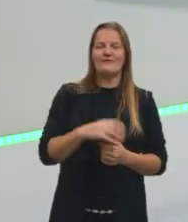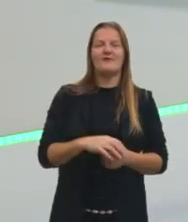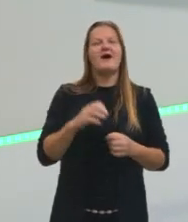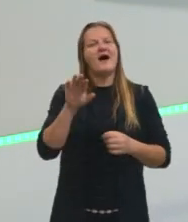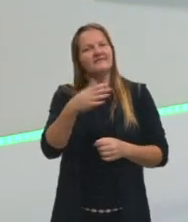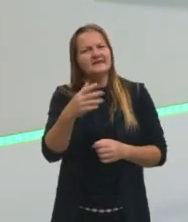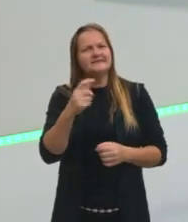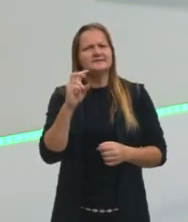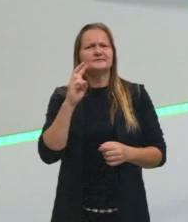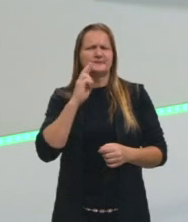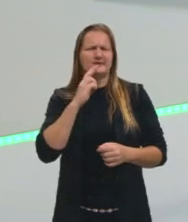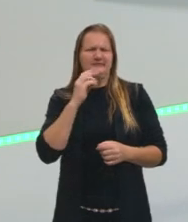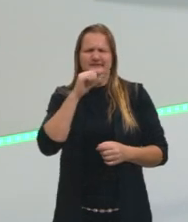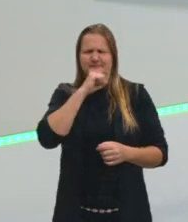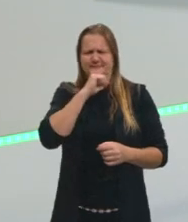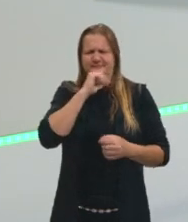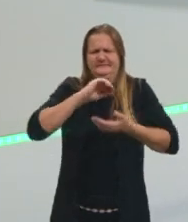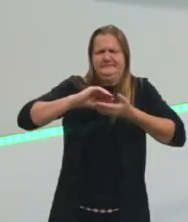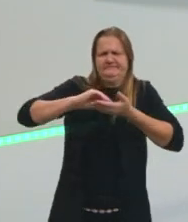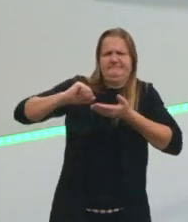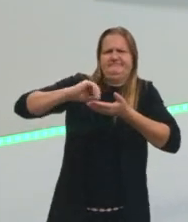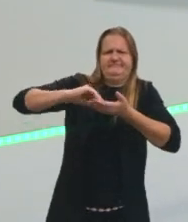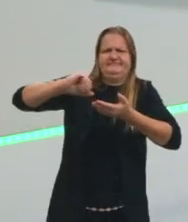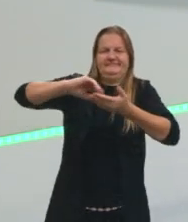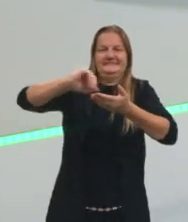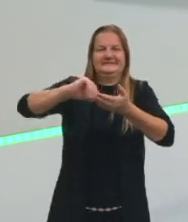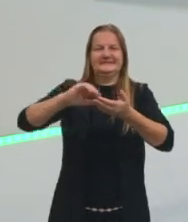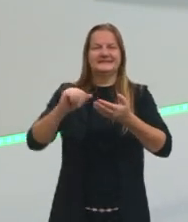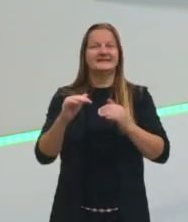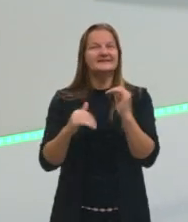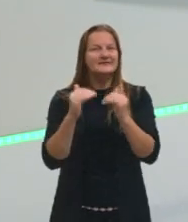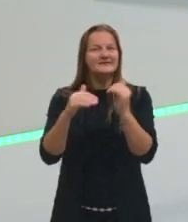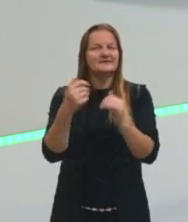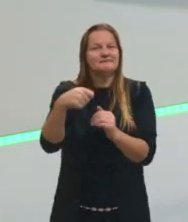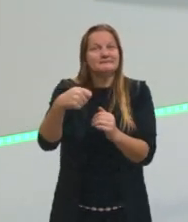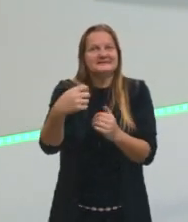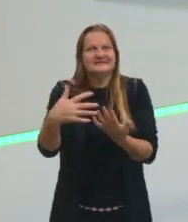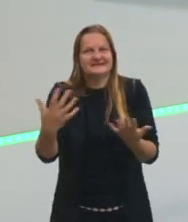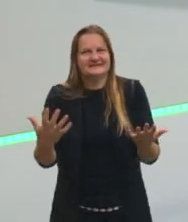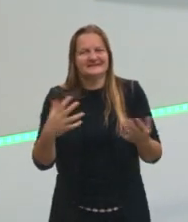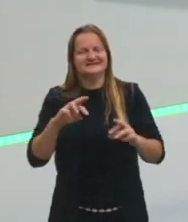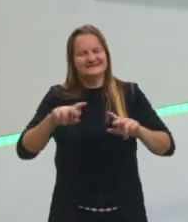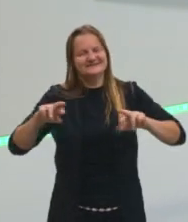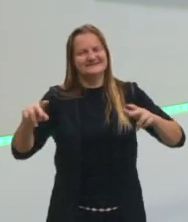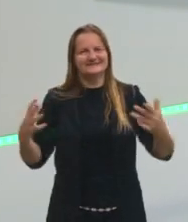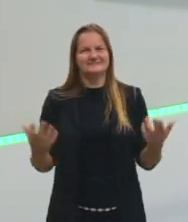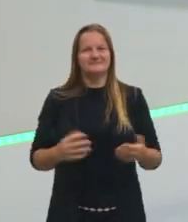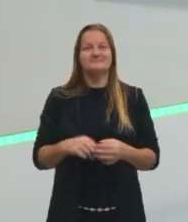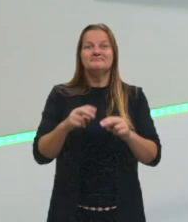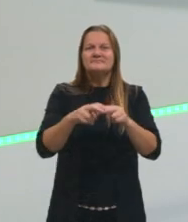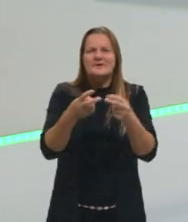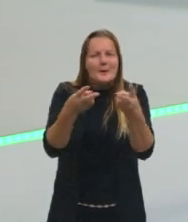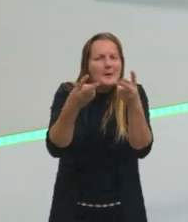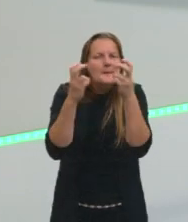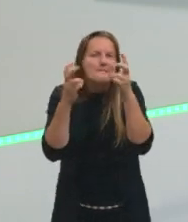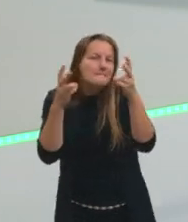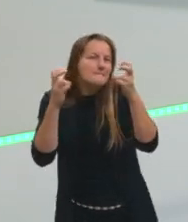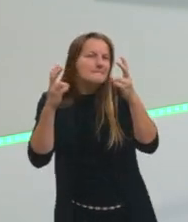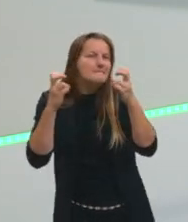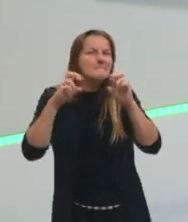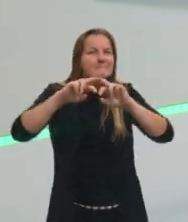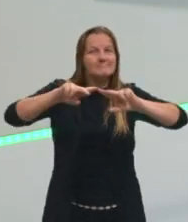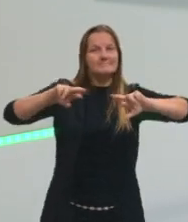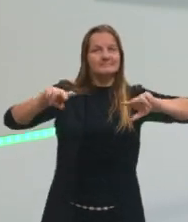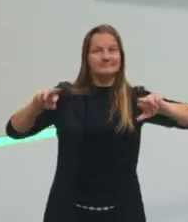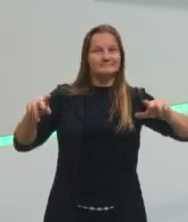deixar de usar palavras no nosso vocabulário conforme a necessidade. Então a gente vai percebendo essas modificações.